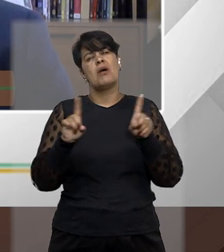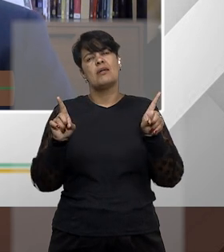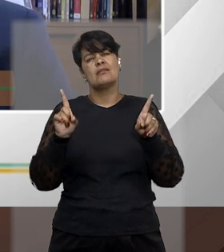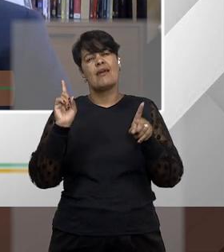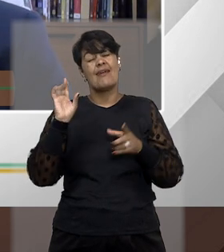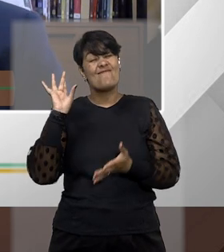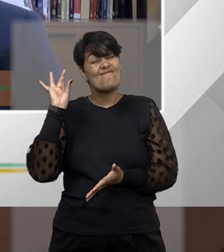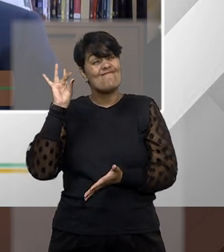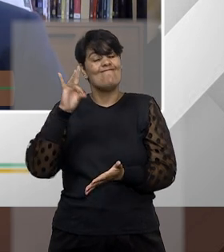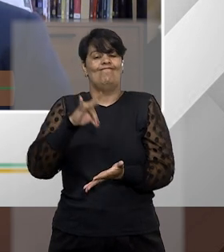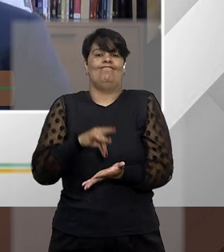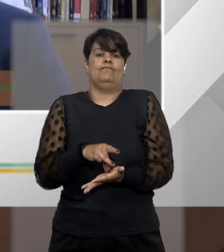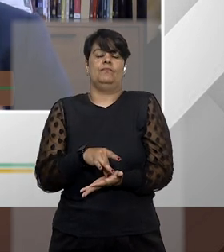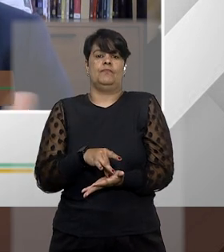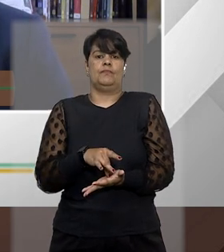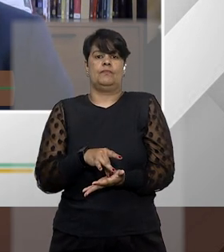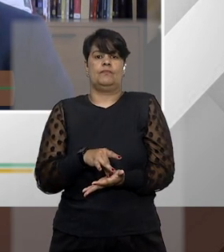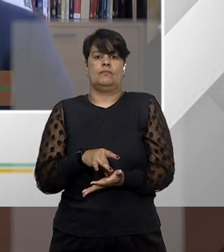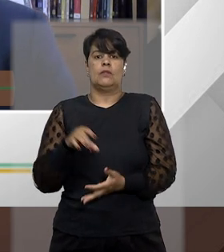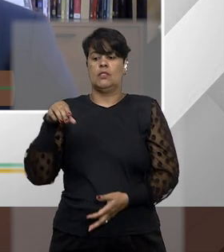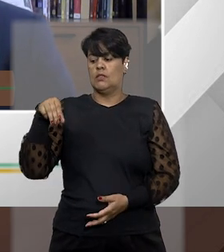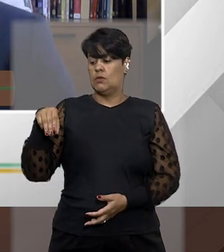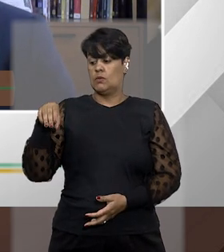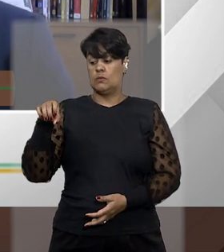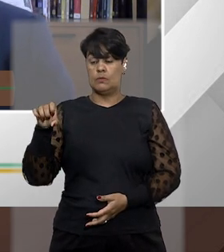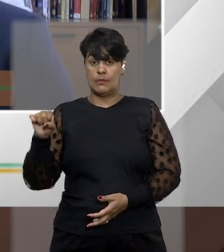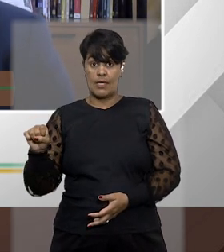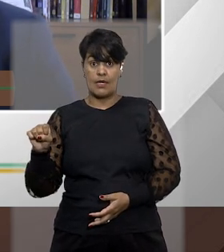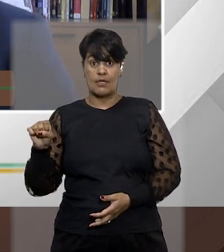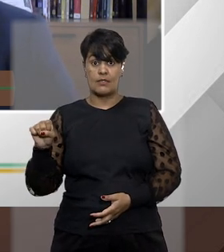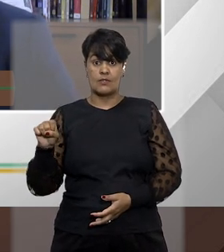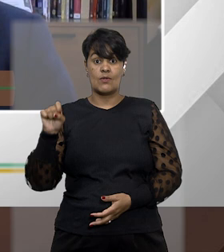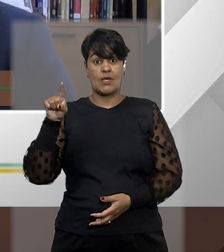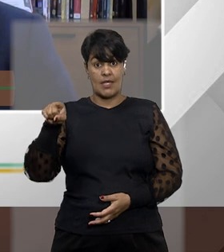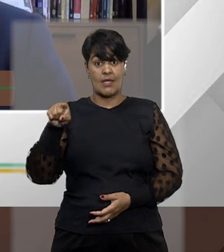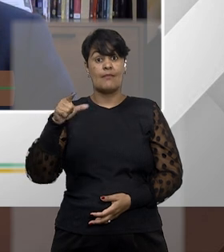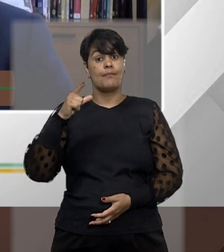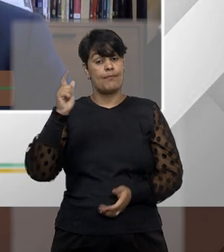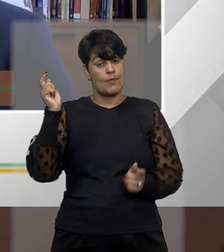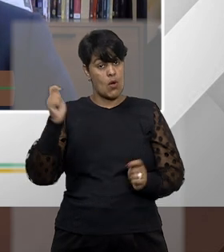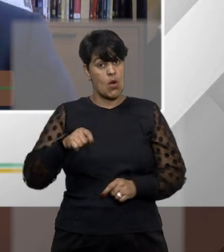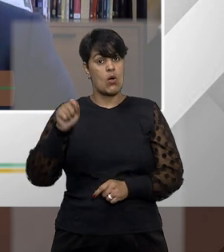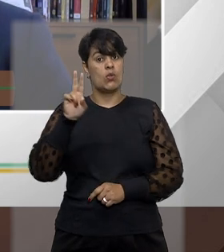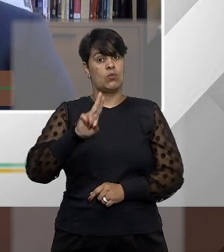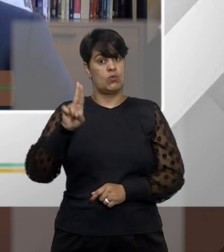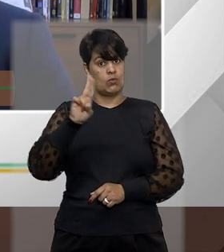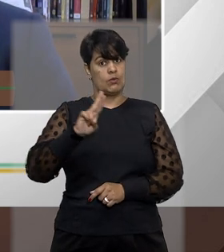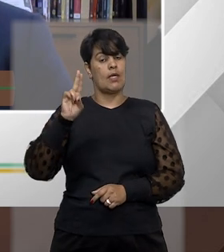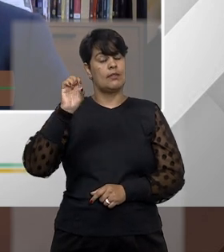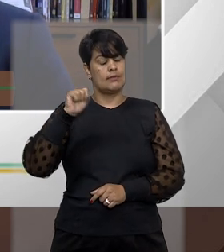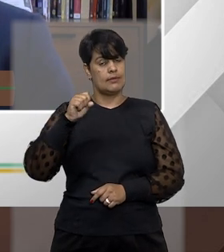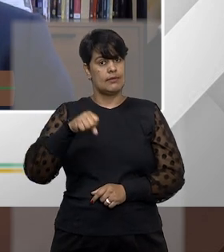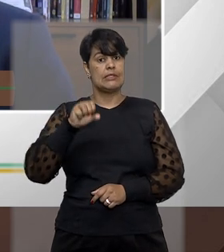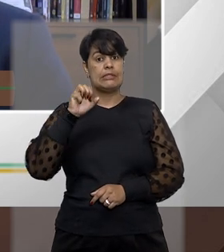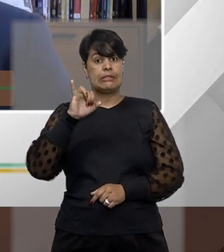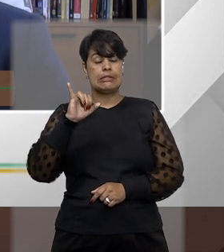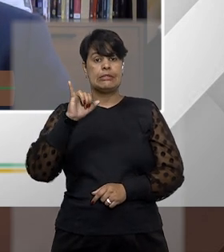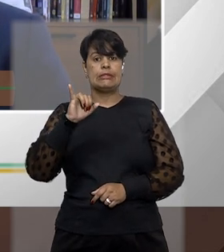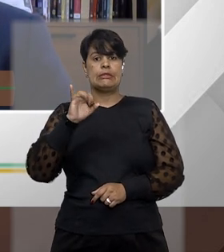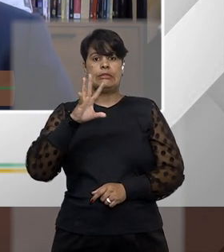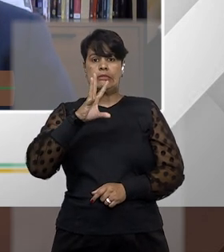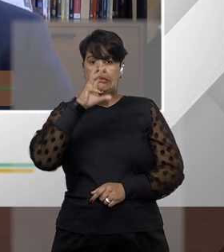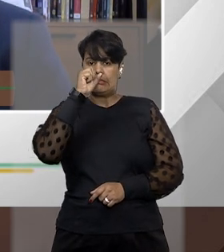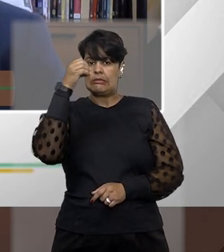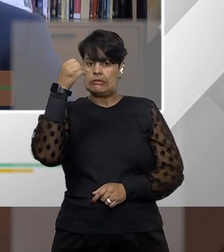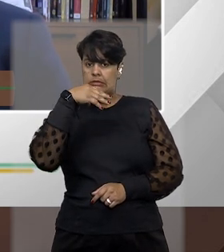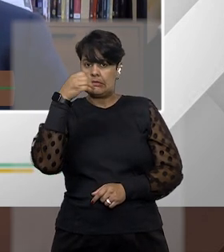questões fáticas então o mandato de segurança ele acaba sendo remédio cabível quando ali há uma violação a direito